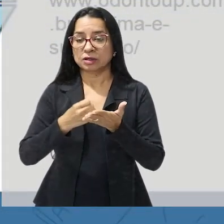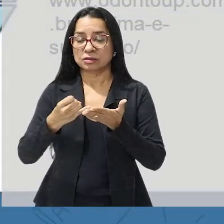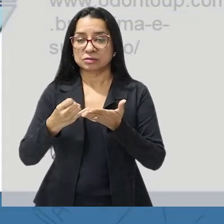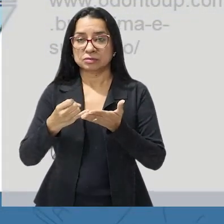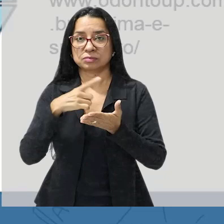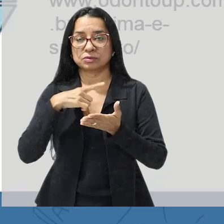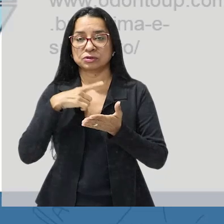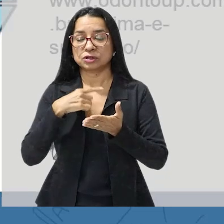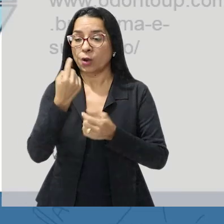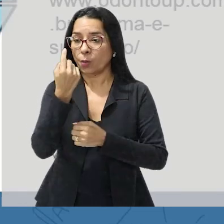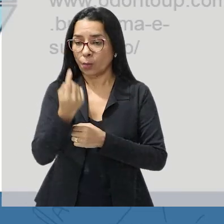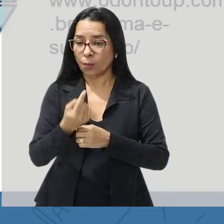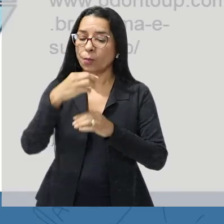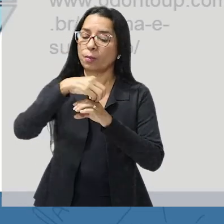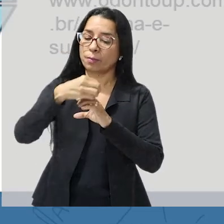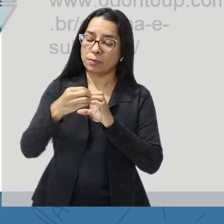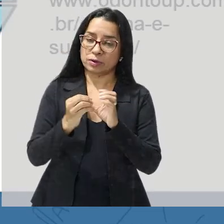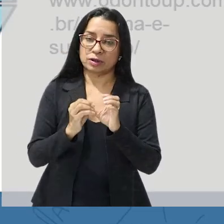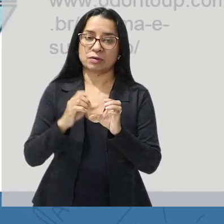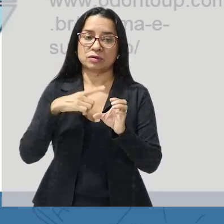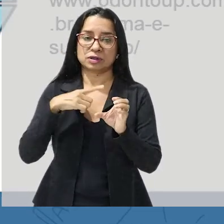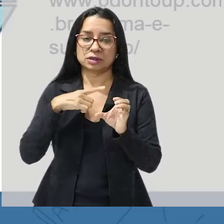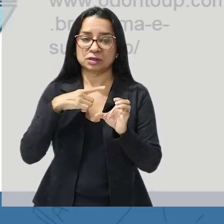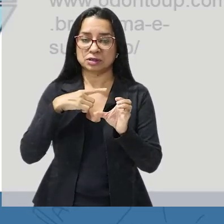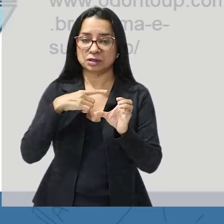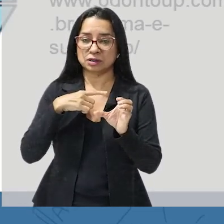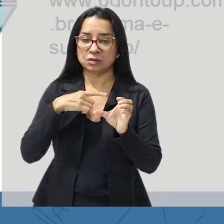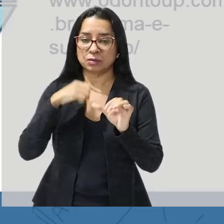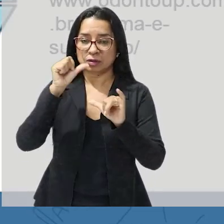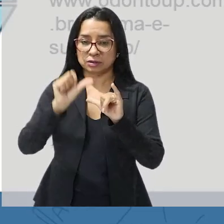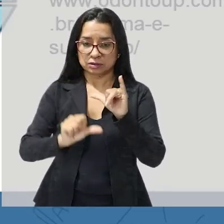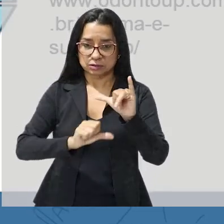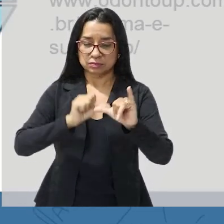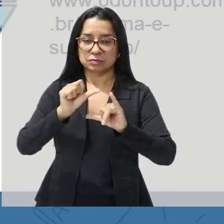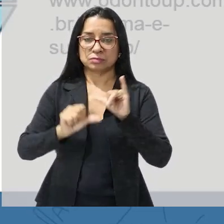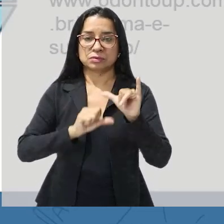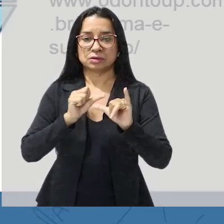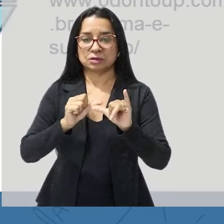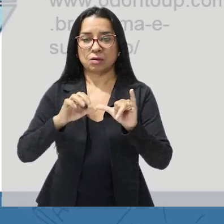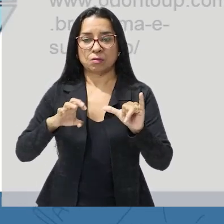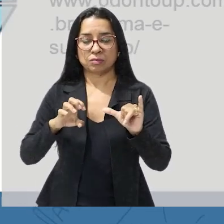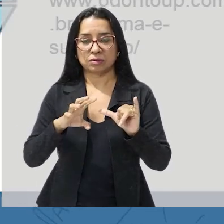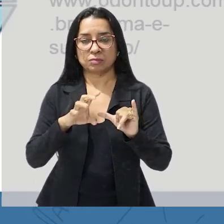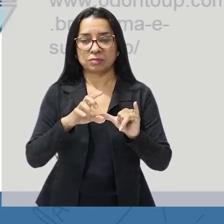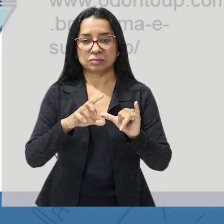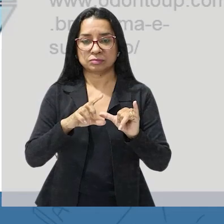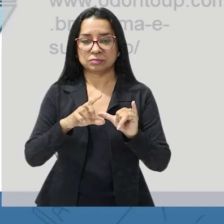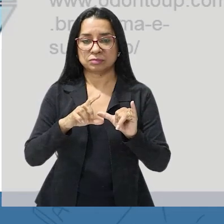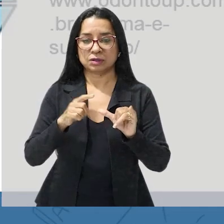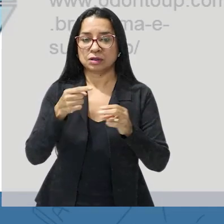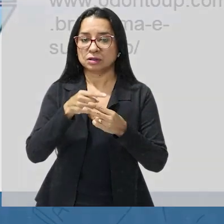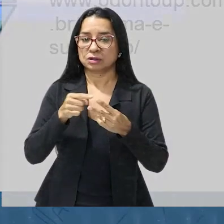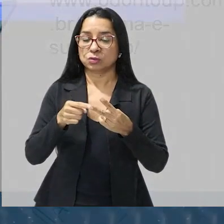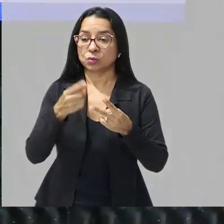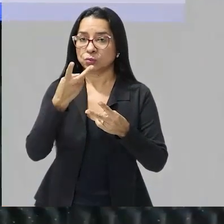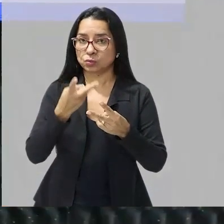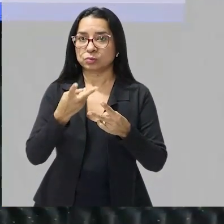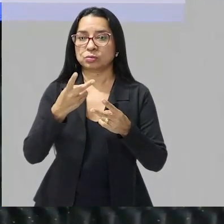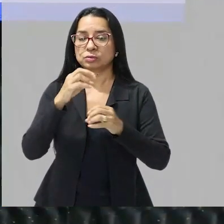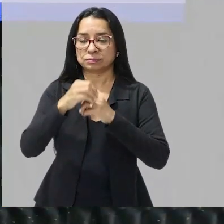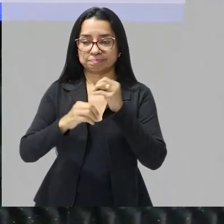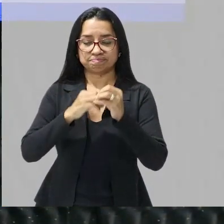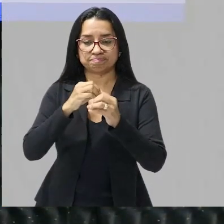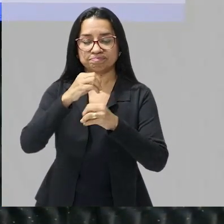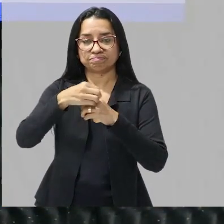molécula que sofreu uma reação enzimática e aí ela gerou duas moléculas agora nós temos uma situação